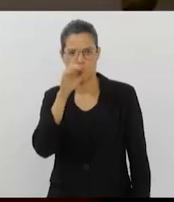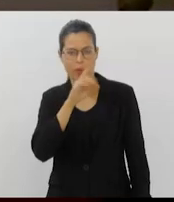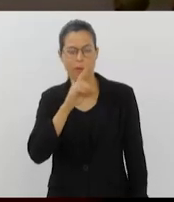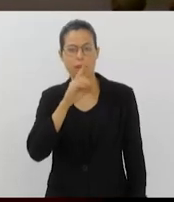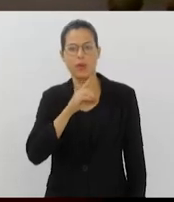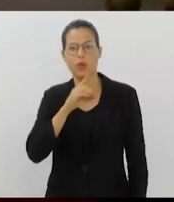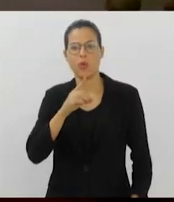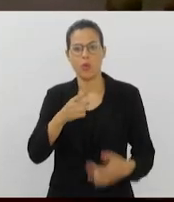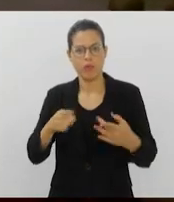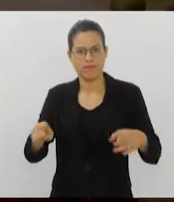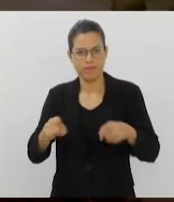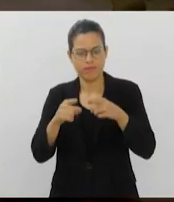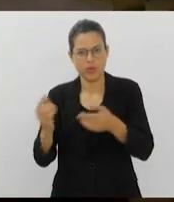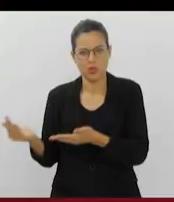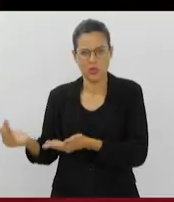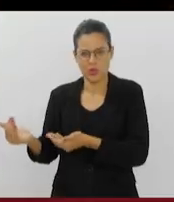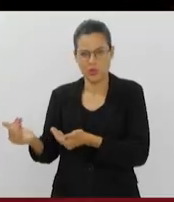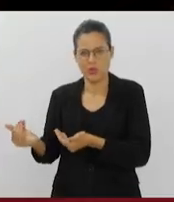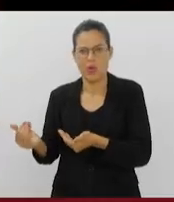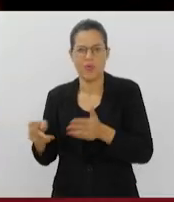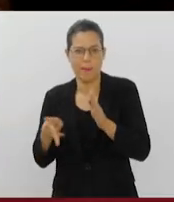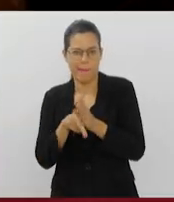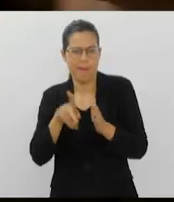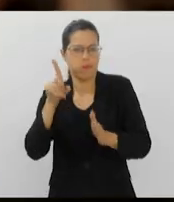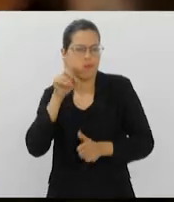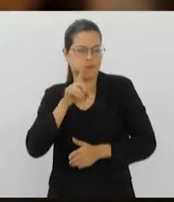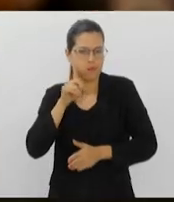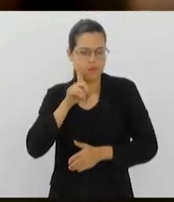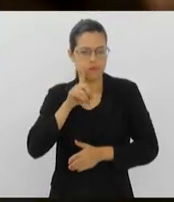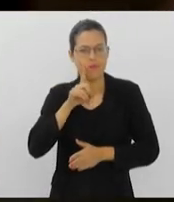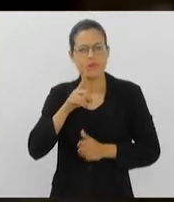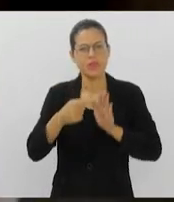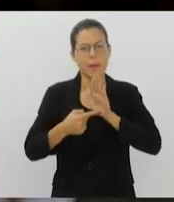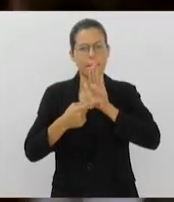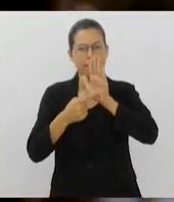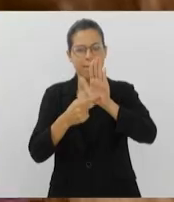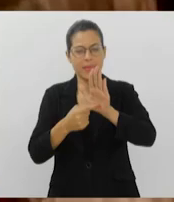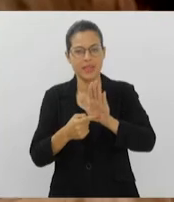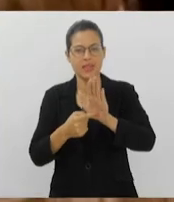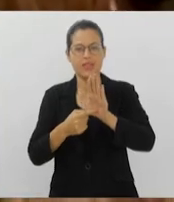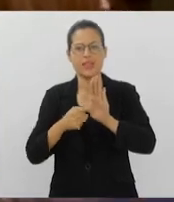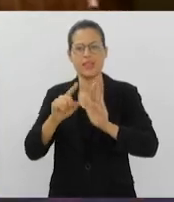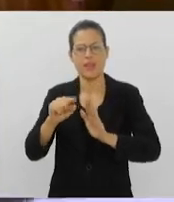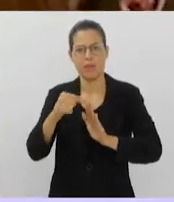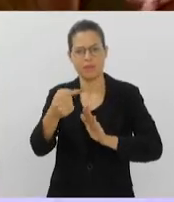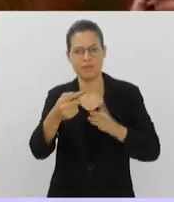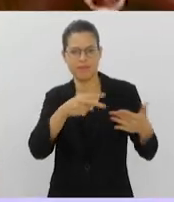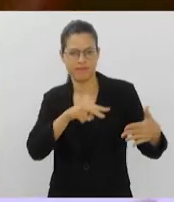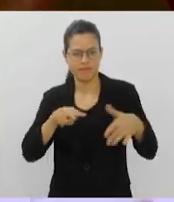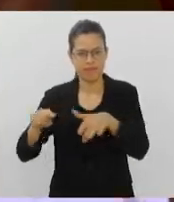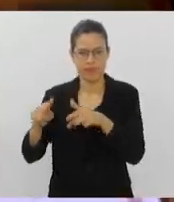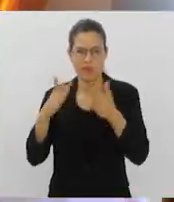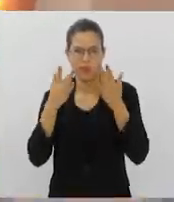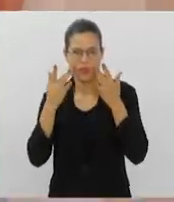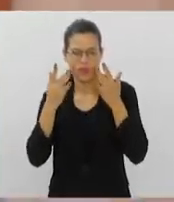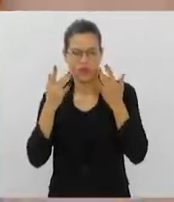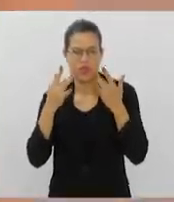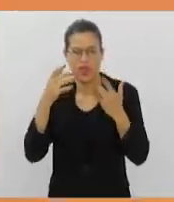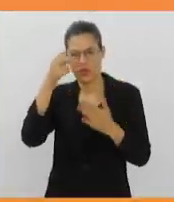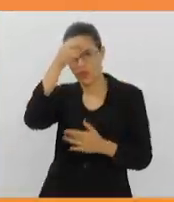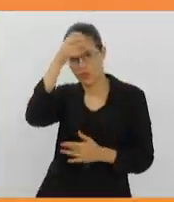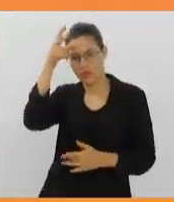Orquestra de jovens músicos dos Estados Unidos se apresenta na próxima semana no Teatro Municipal.